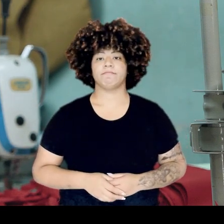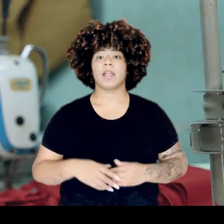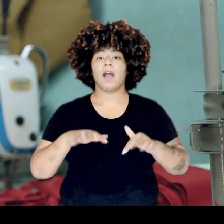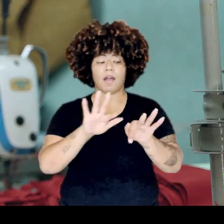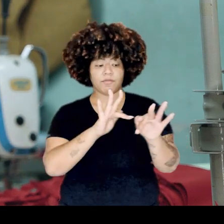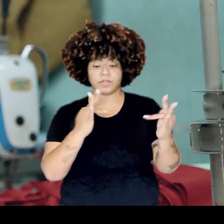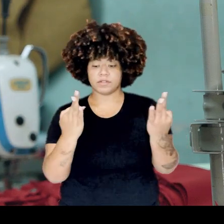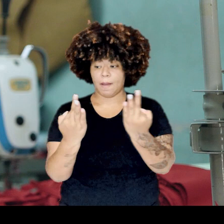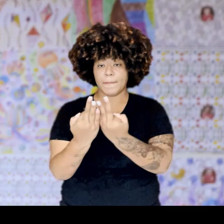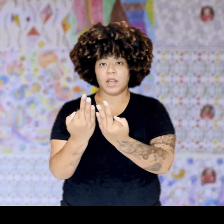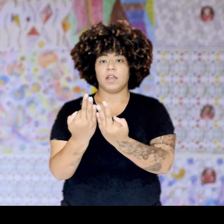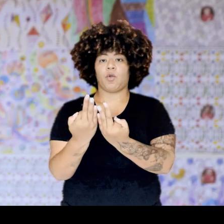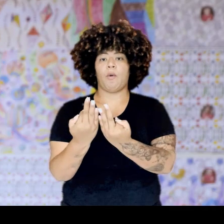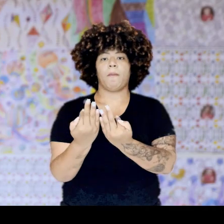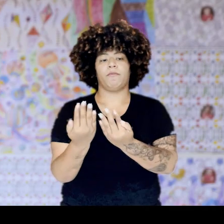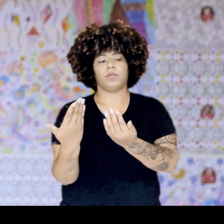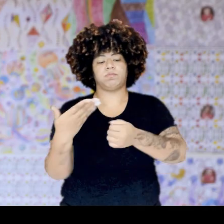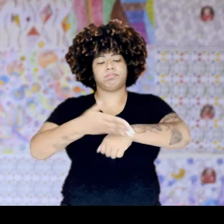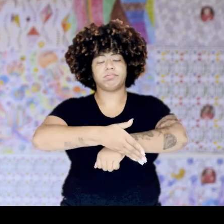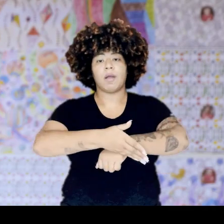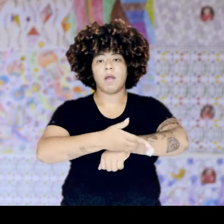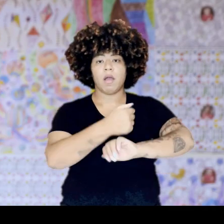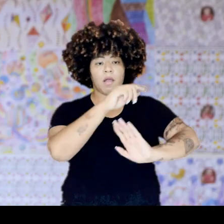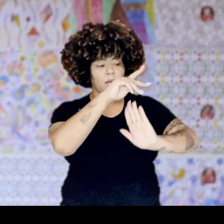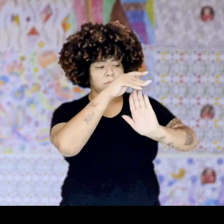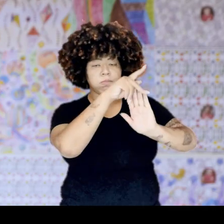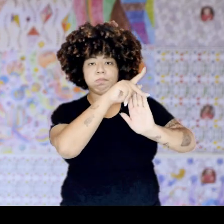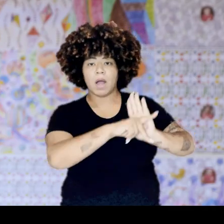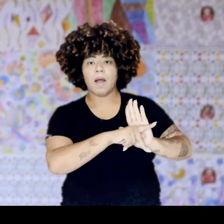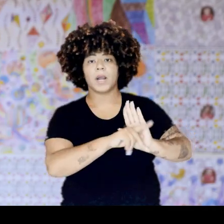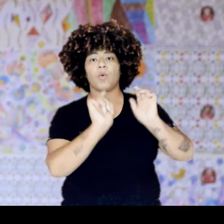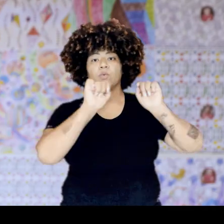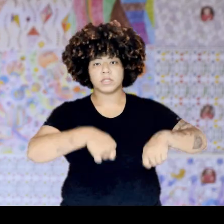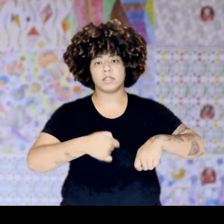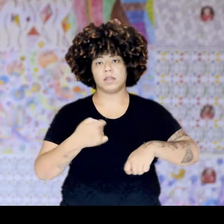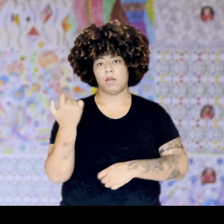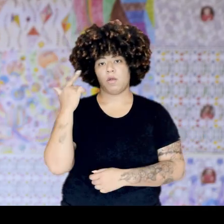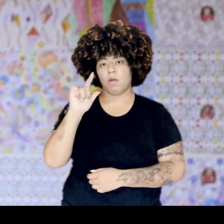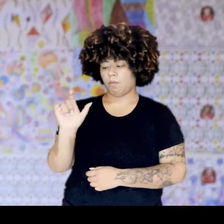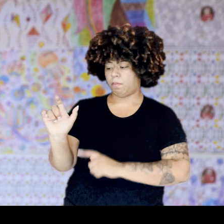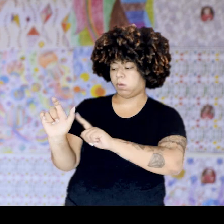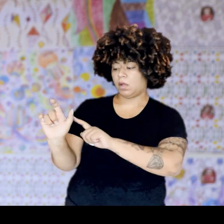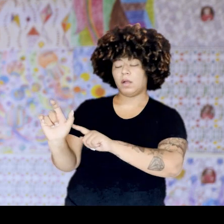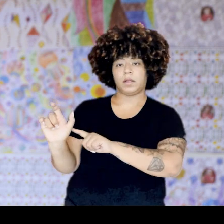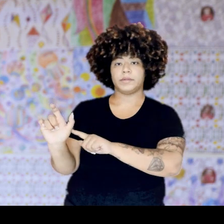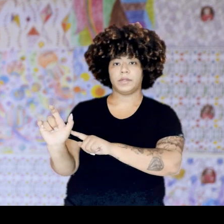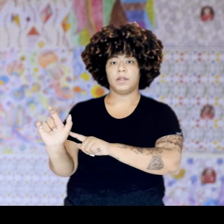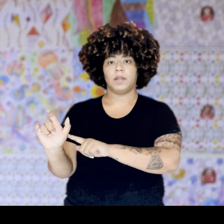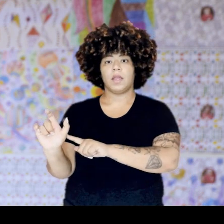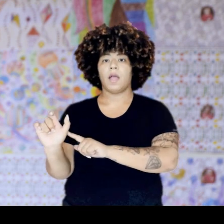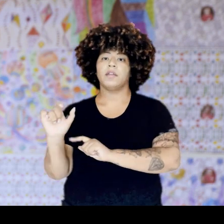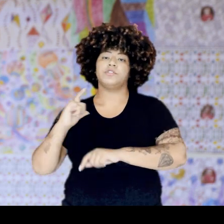ajudou na hora certa. As famílias da AMI foram incluídas no hall das famílias atendidas pra recepção